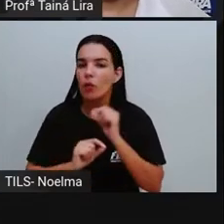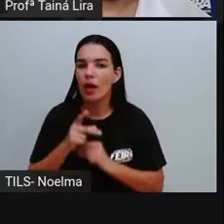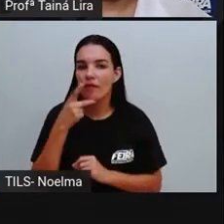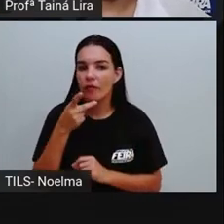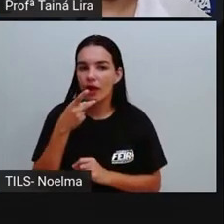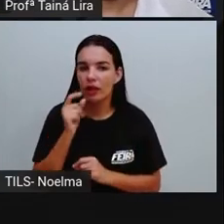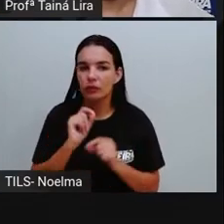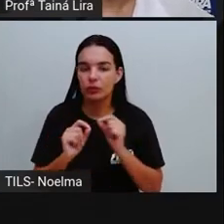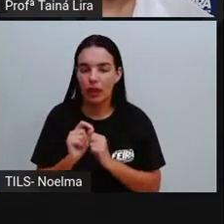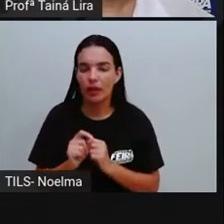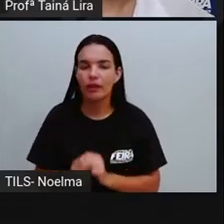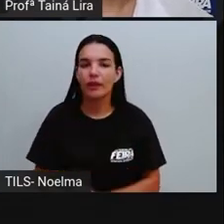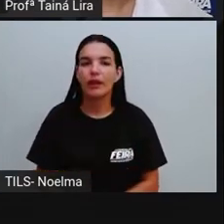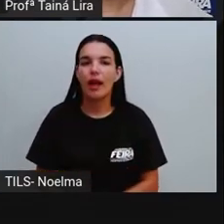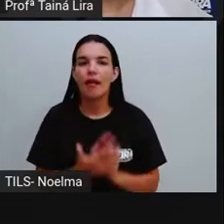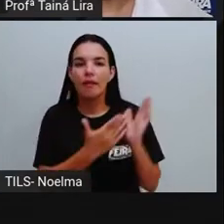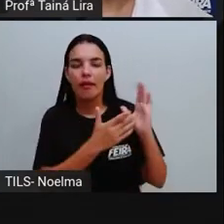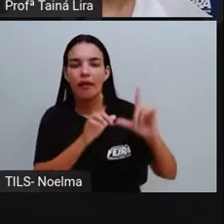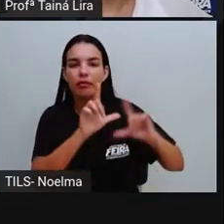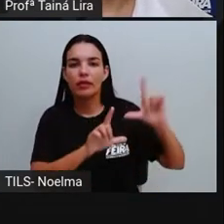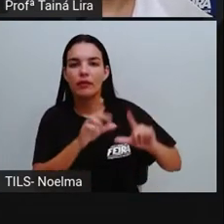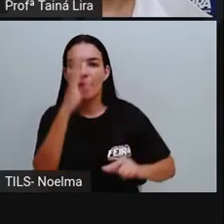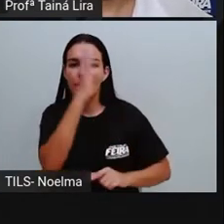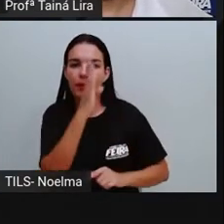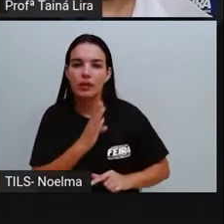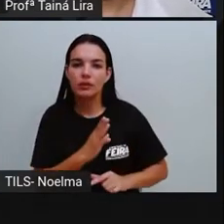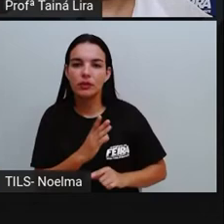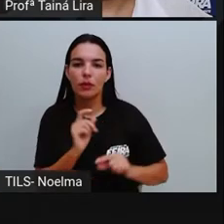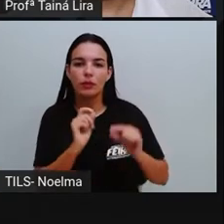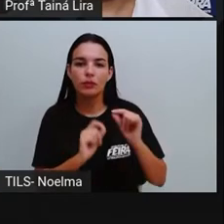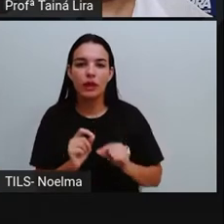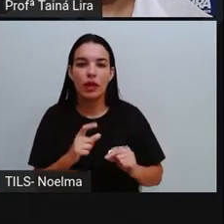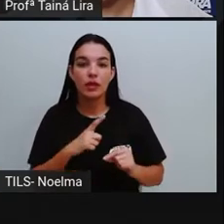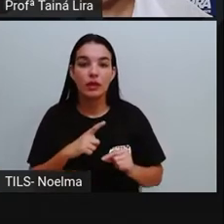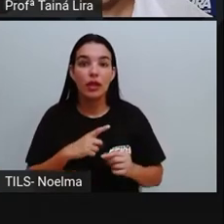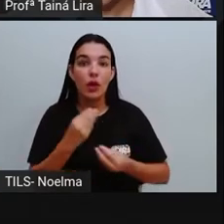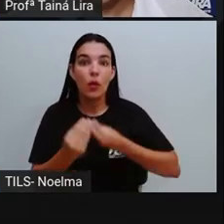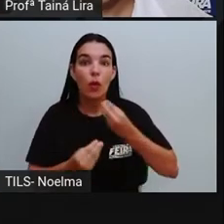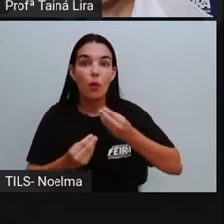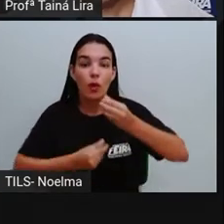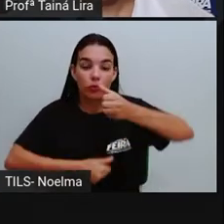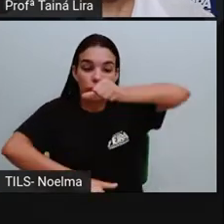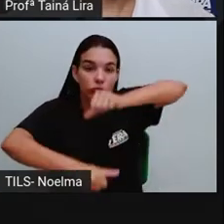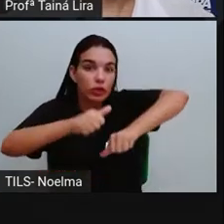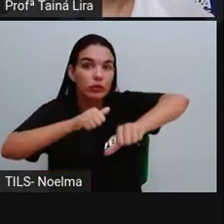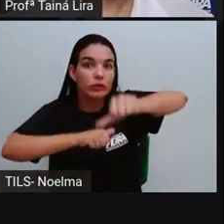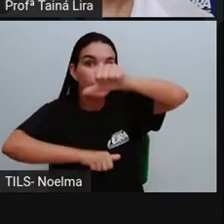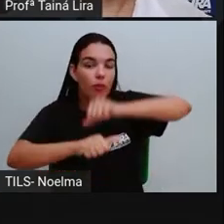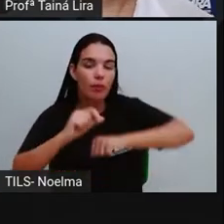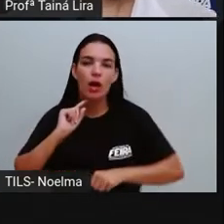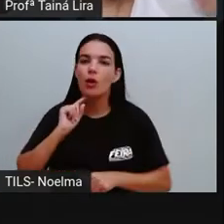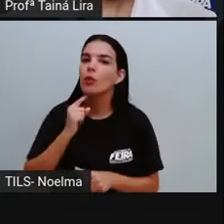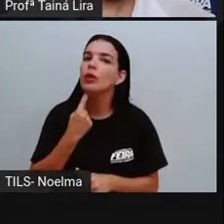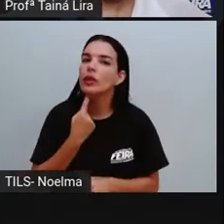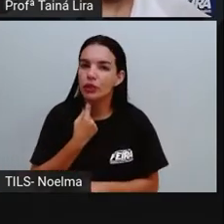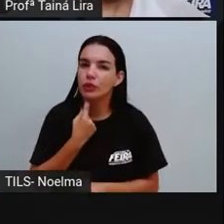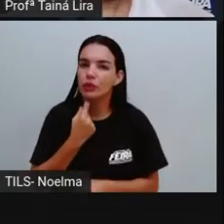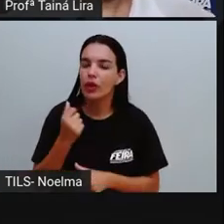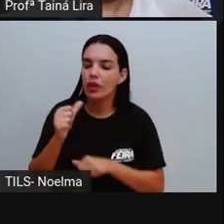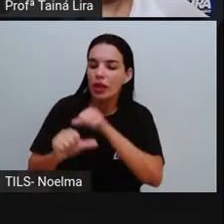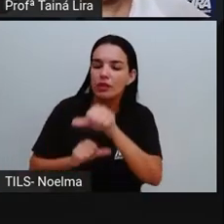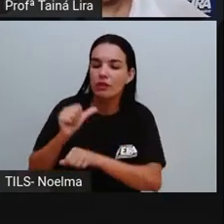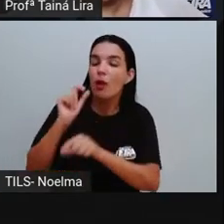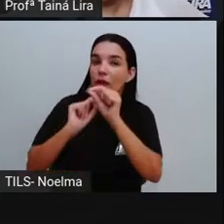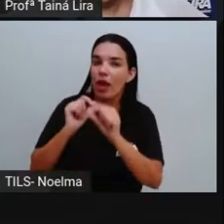TV Brasil, falando justamente sobre a geração de energia através do lixo.